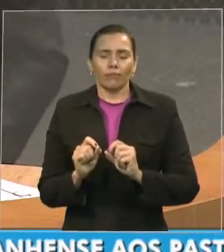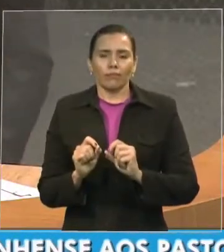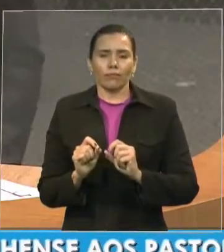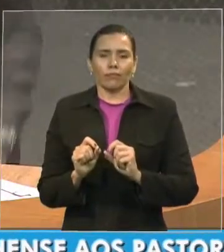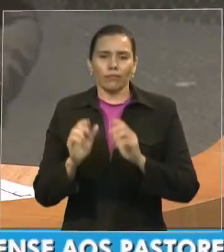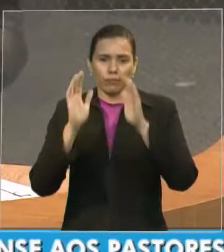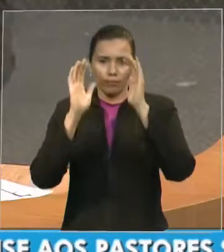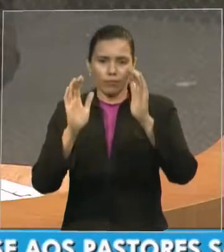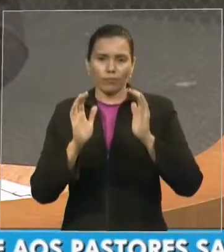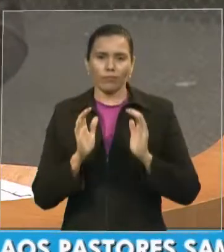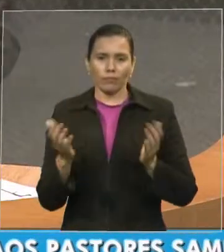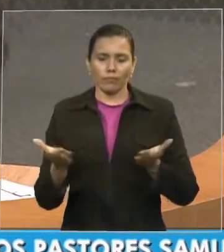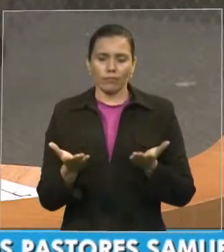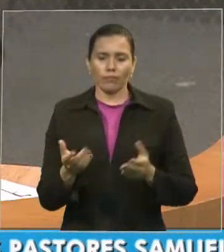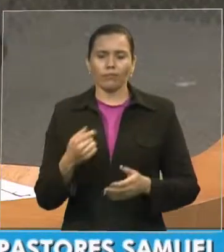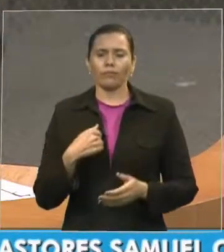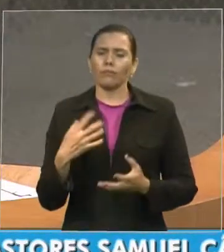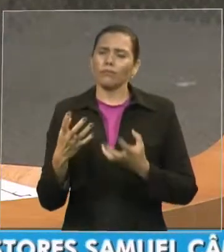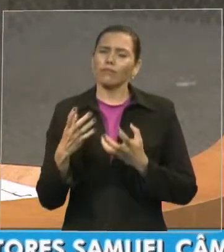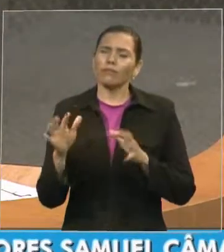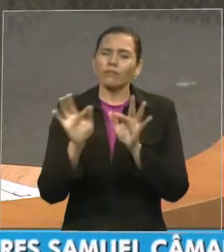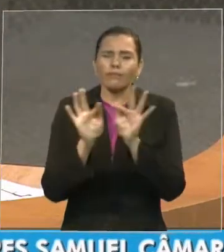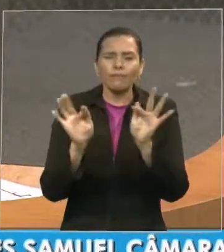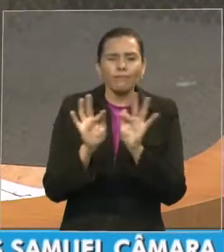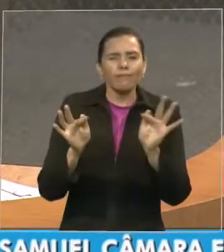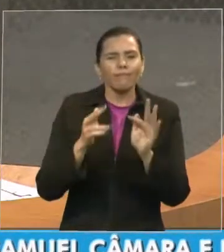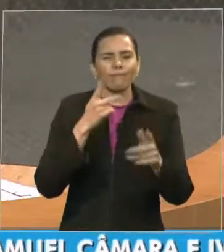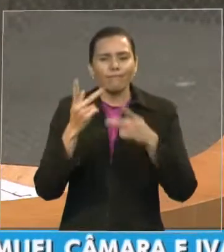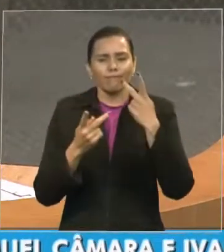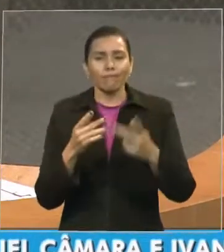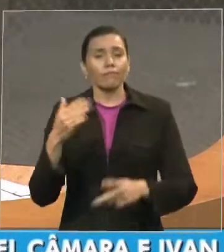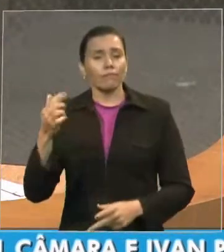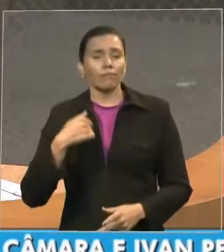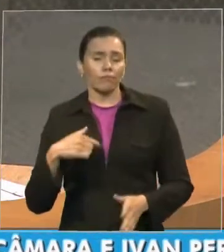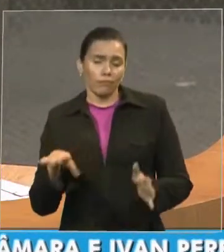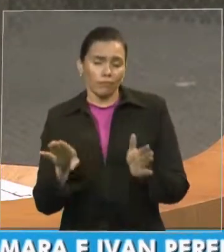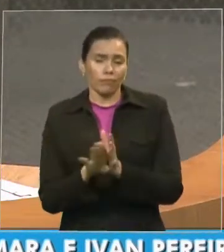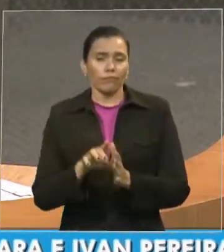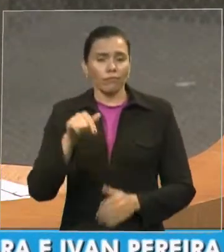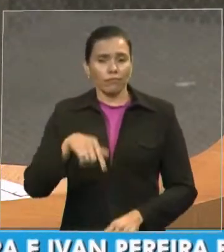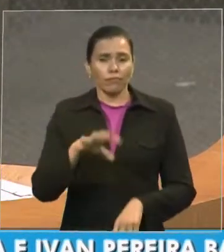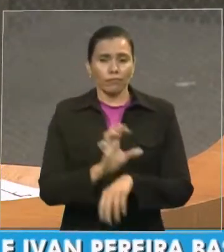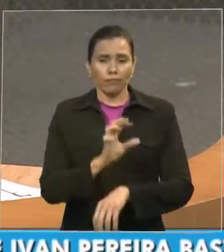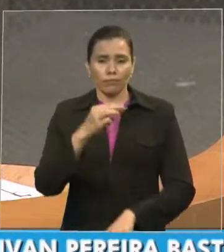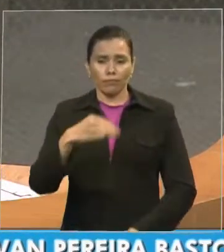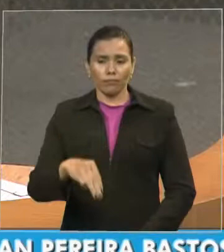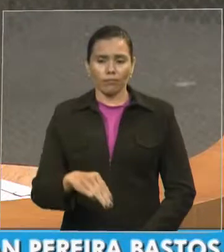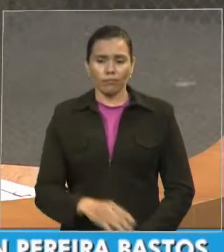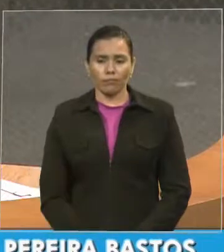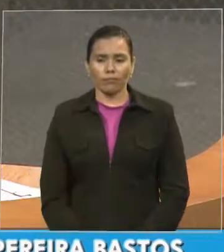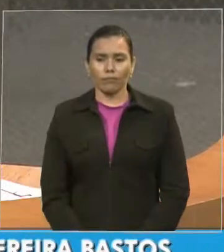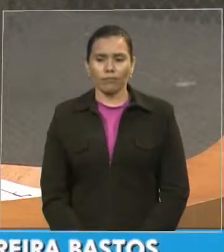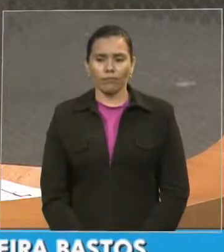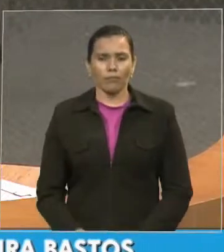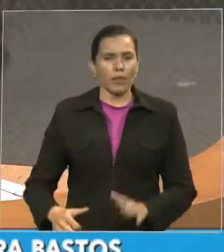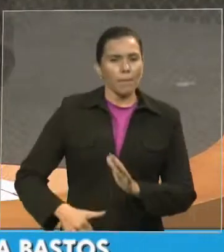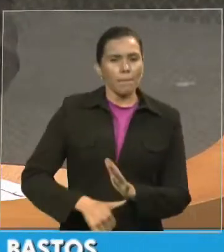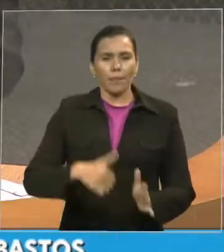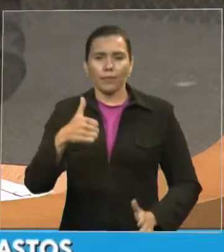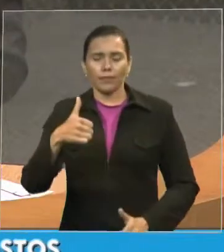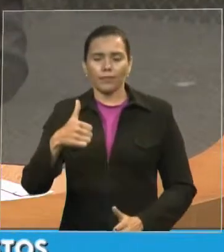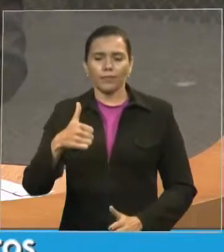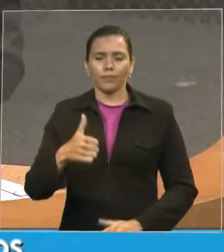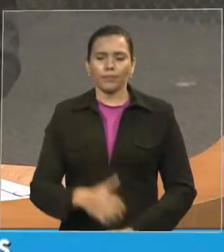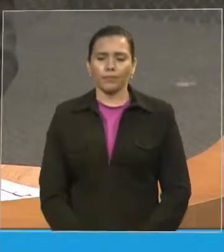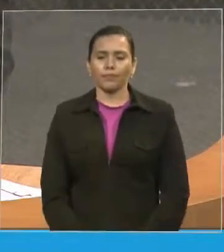tão somente dizer o seguinte. Quando chegamos aqui no Maranhão, vim do lado,